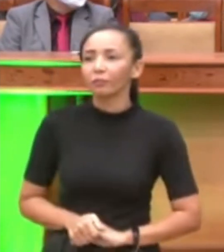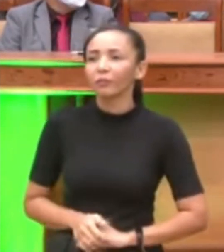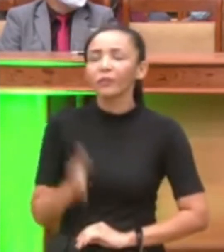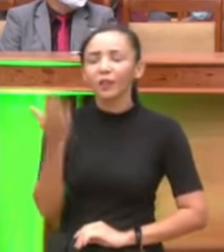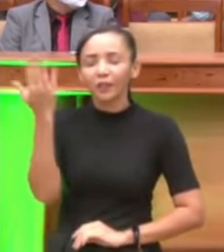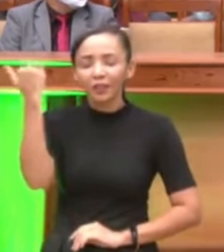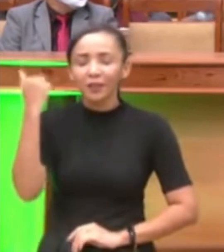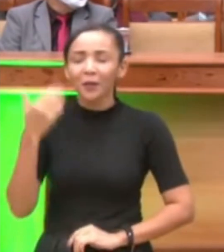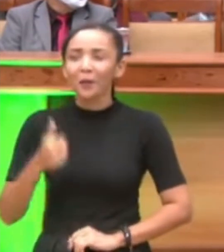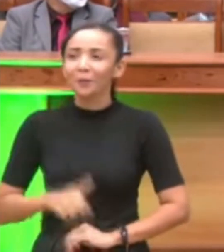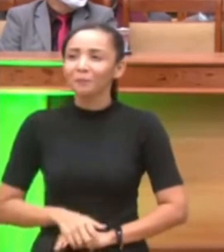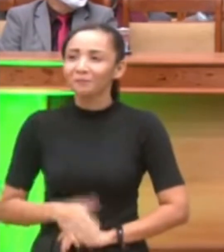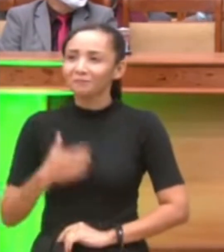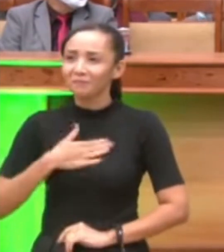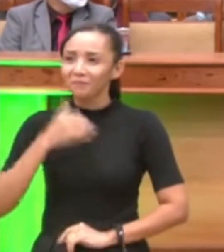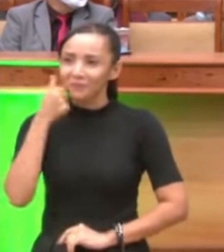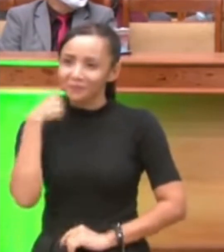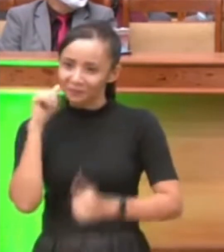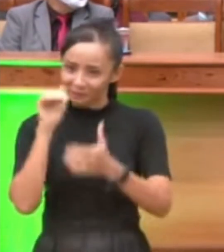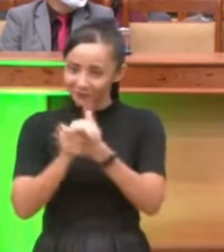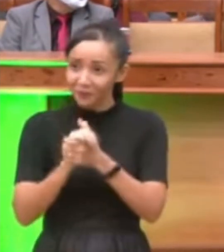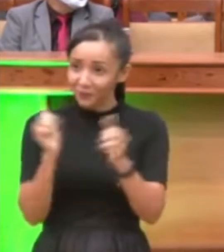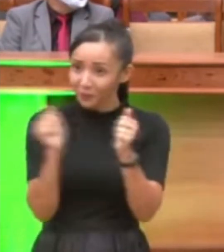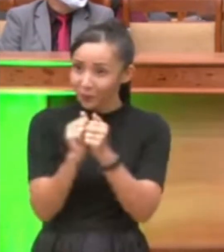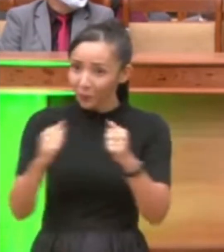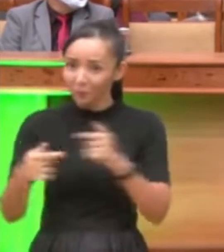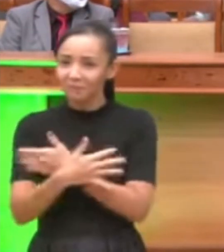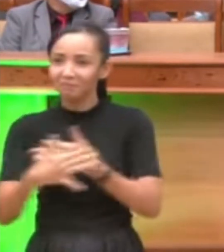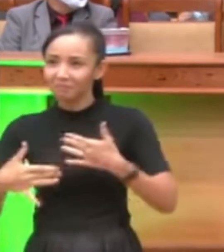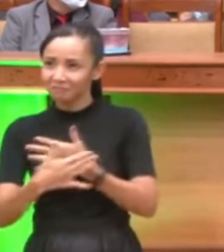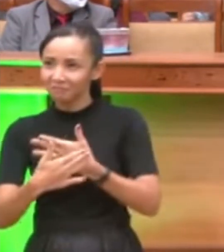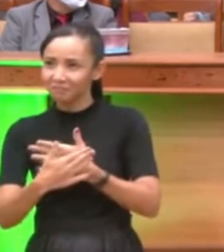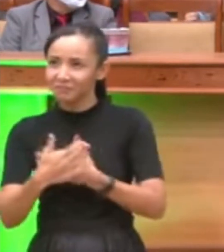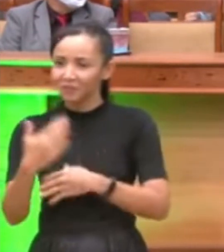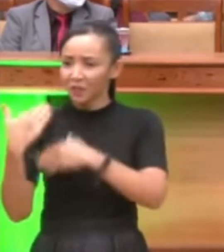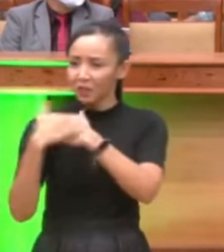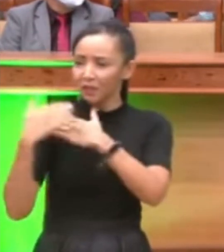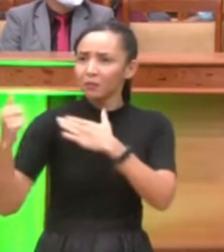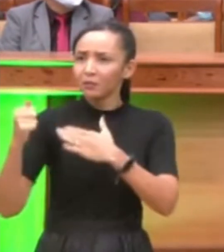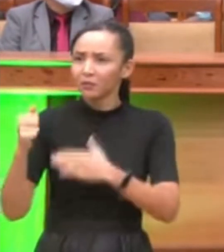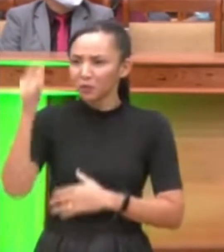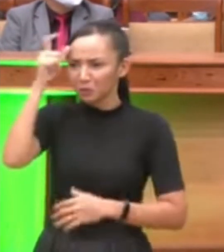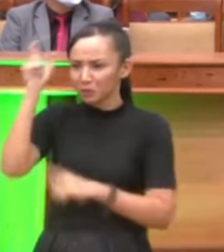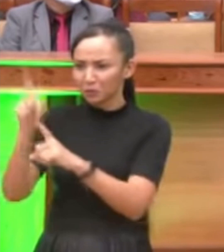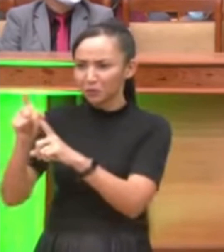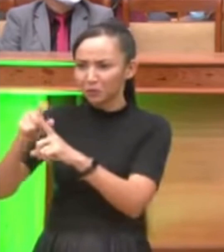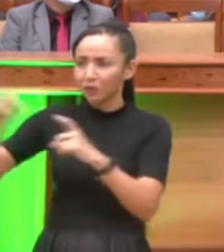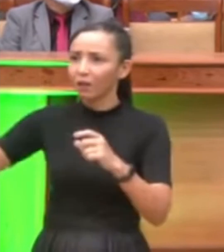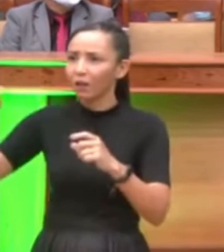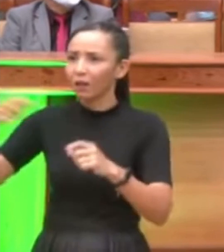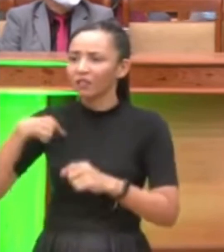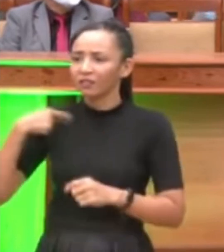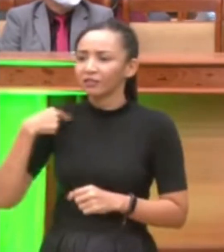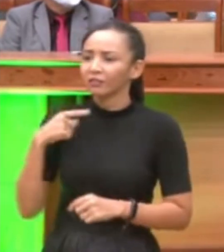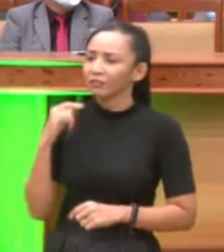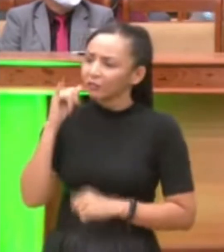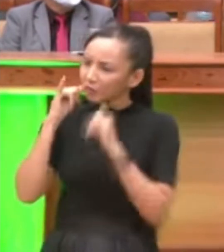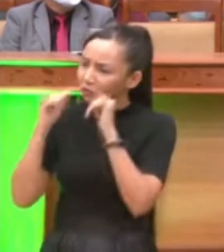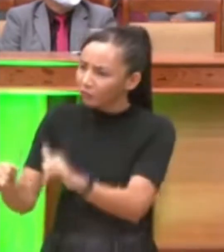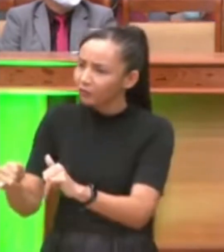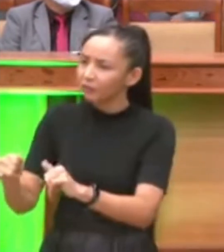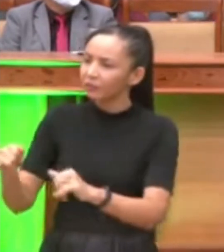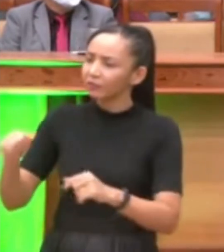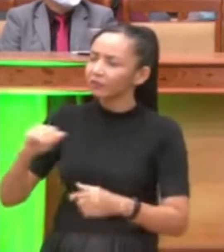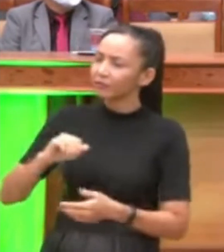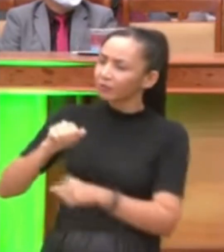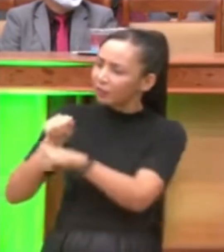esposa foi comigo, lá em Lago da Pedra me chamaram pra expulsar um demônio, tarde, de madrugada eu cheguei lá, e eu fiquei sai satanás, sai ele,